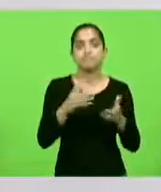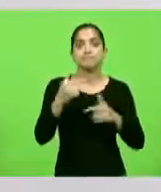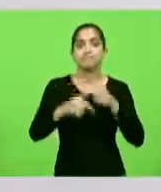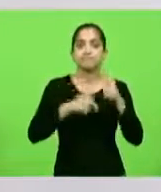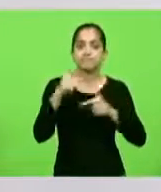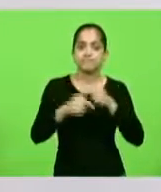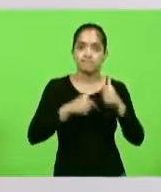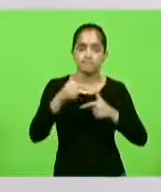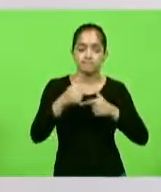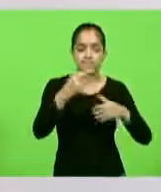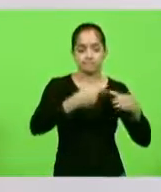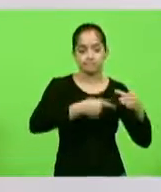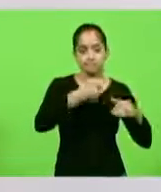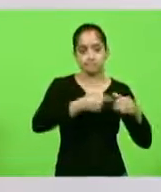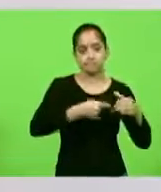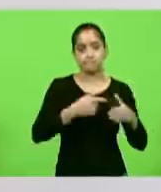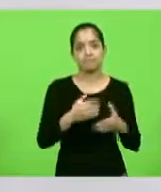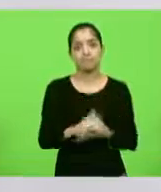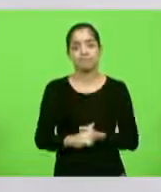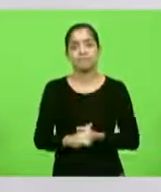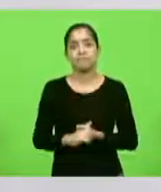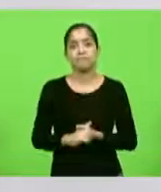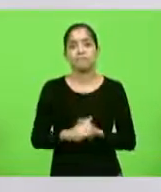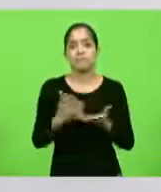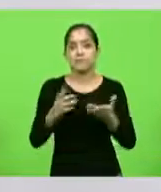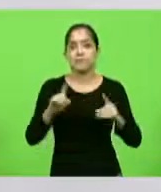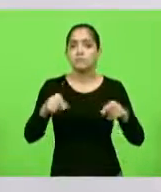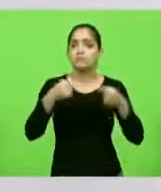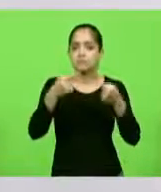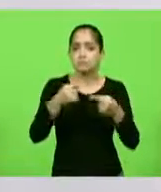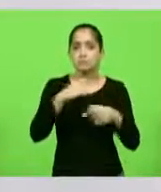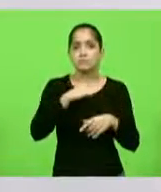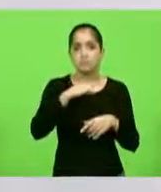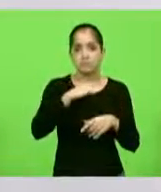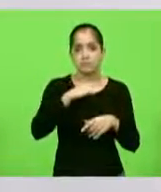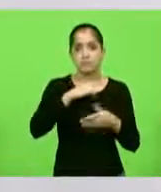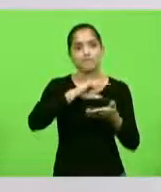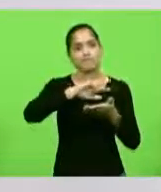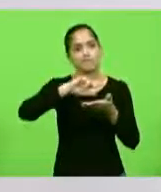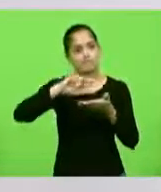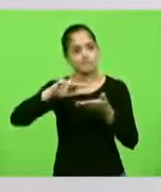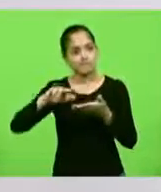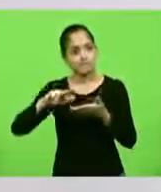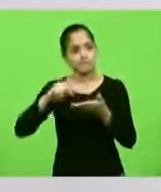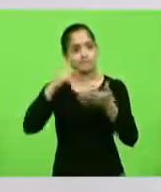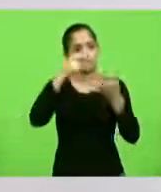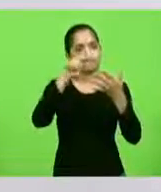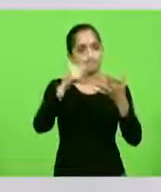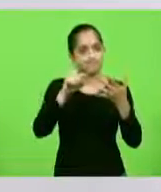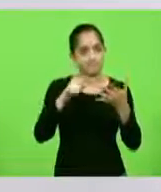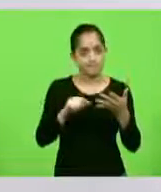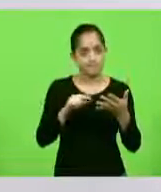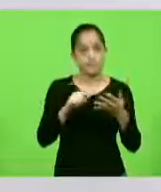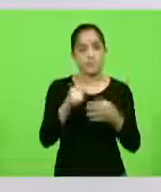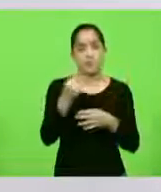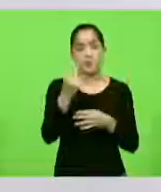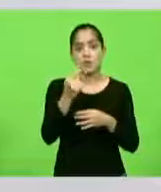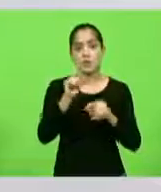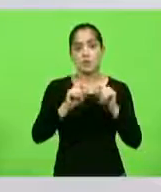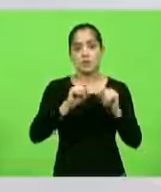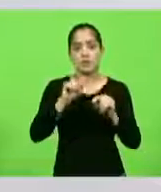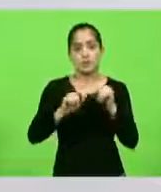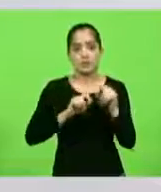que é a Comissão da Pesca. Muito bem, tem muitos desafios que surgem e a gente vai pontuando um a um e um deles é a questão